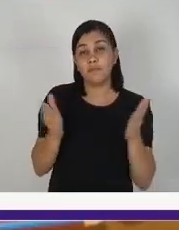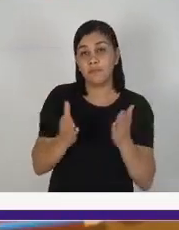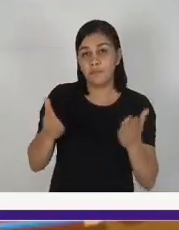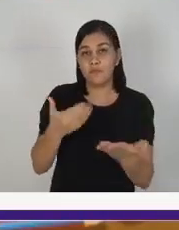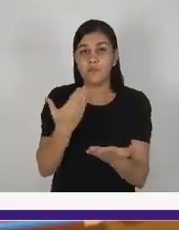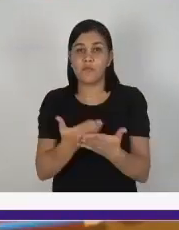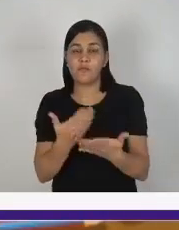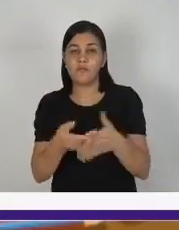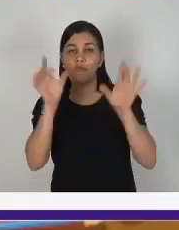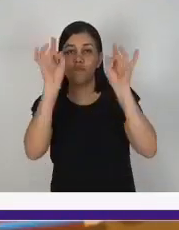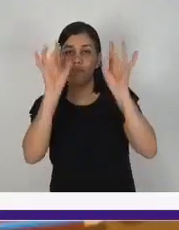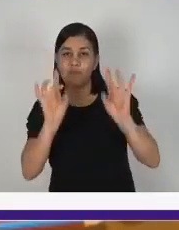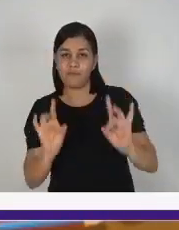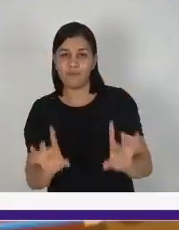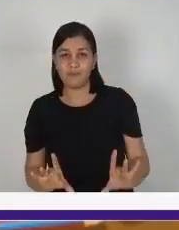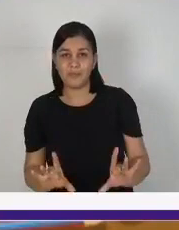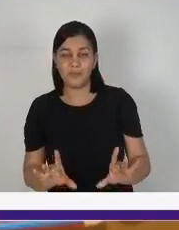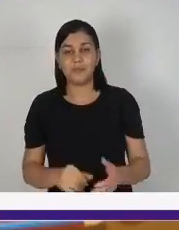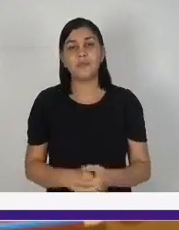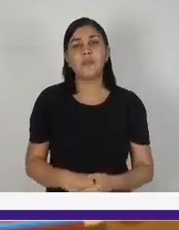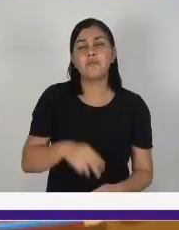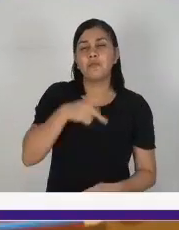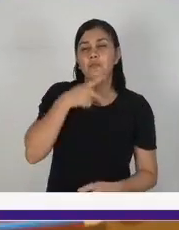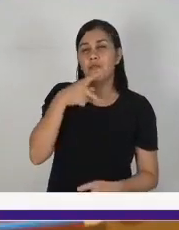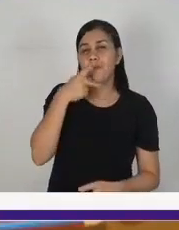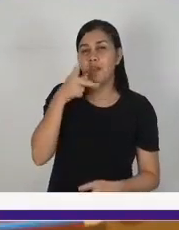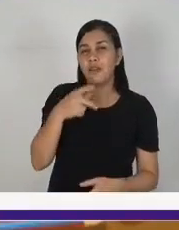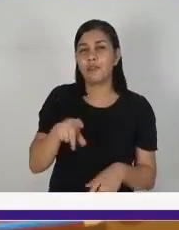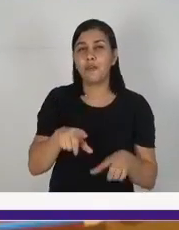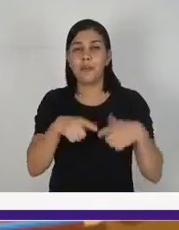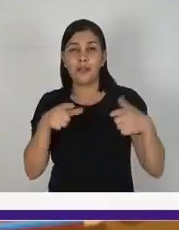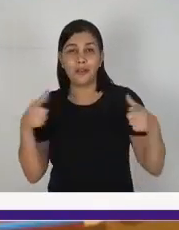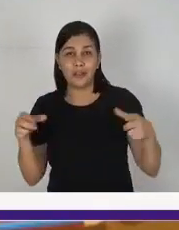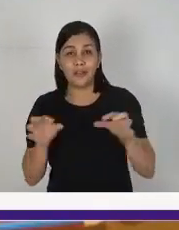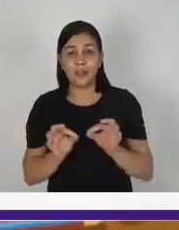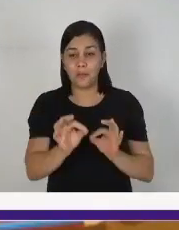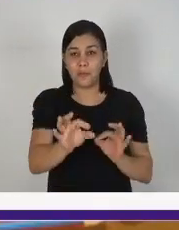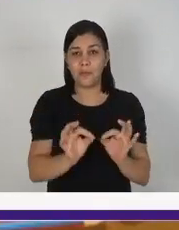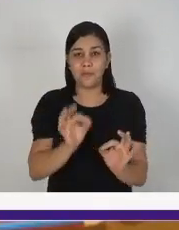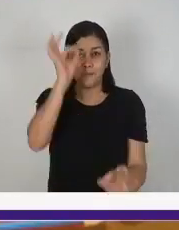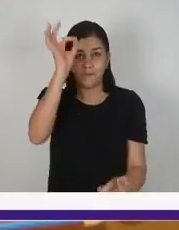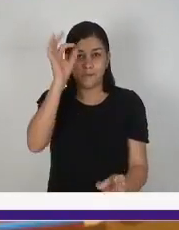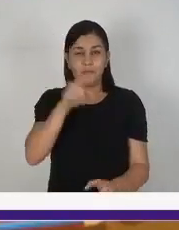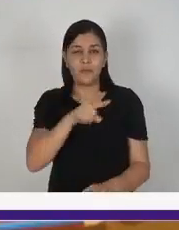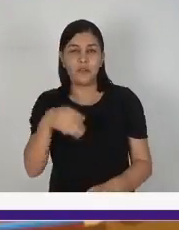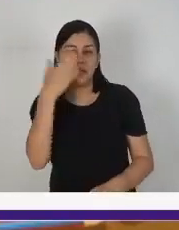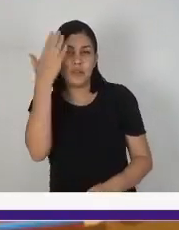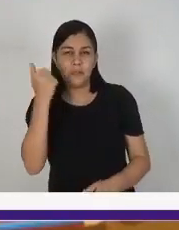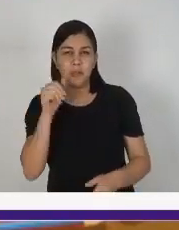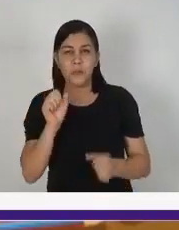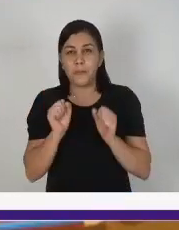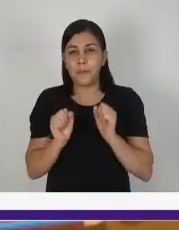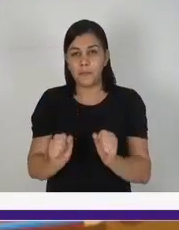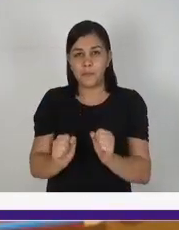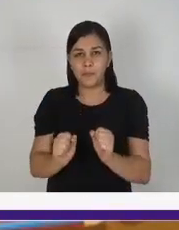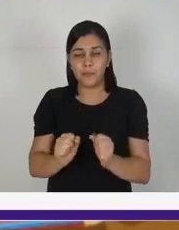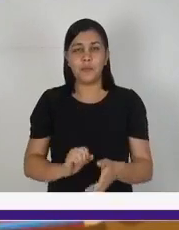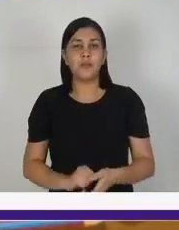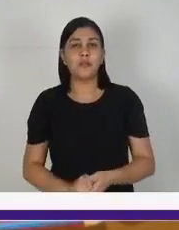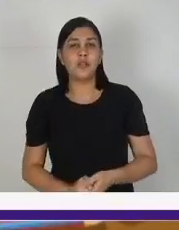muito especial. Nós vamos falar sobre grandezas e medidas. Você sabia que podemos